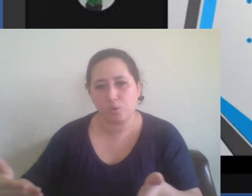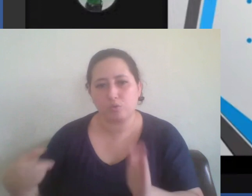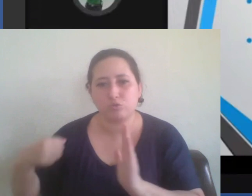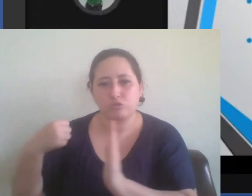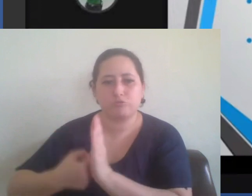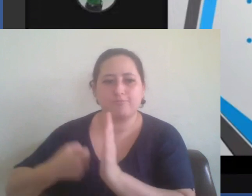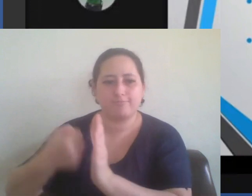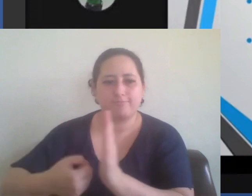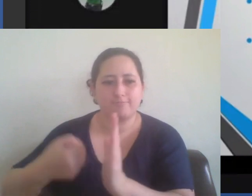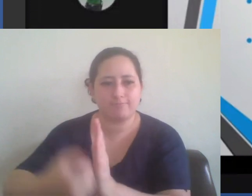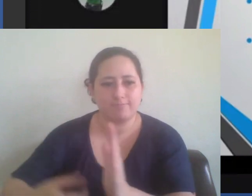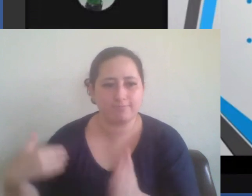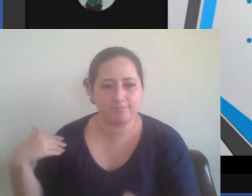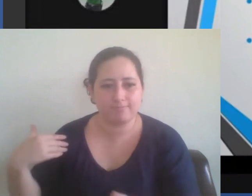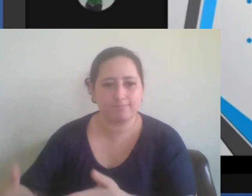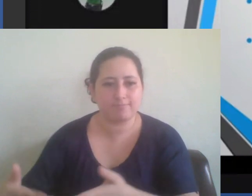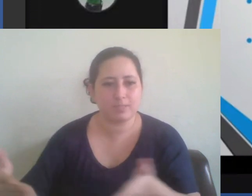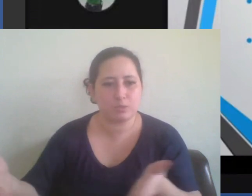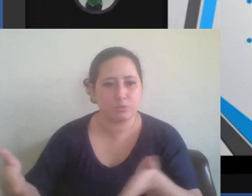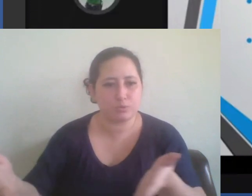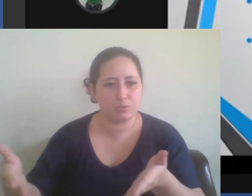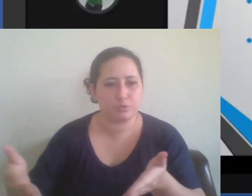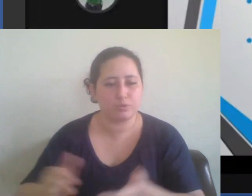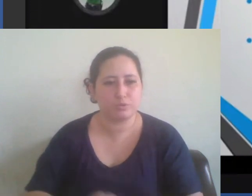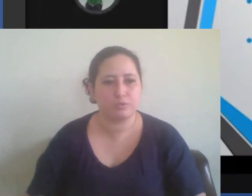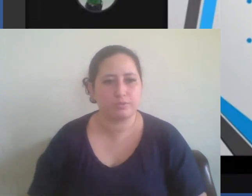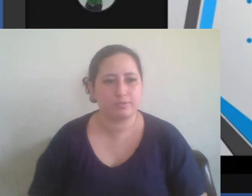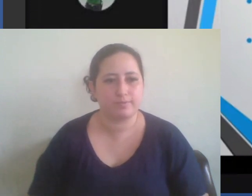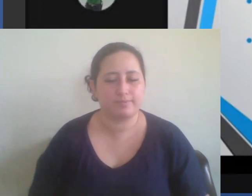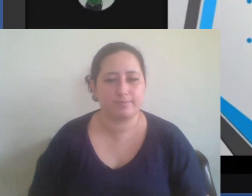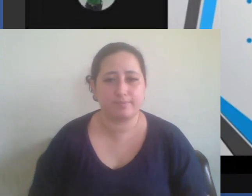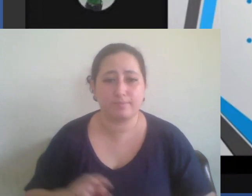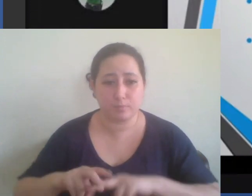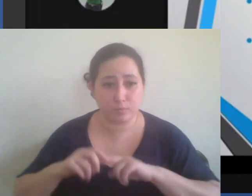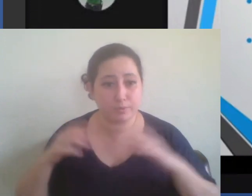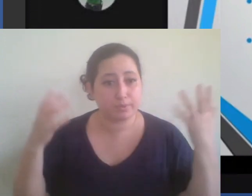por isso temos que parabenizar